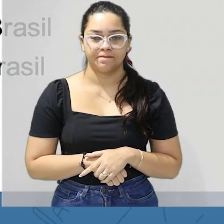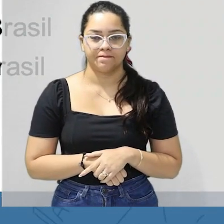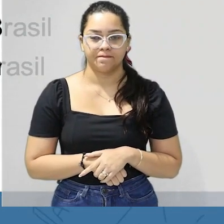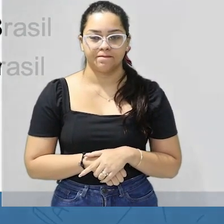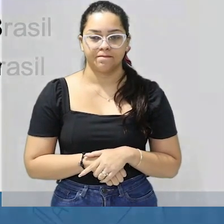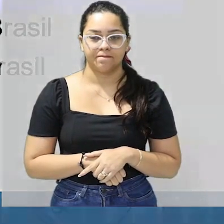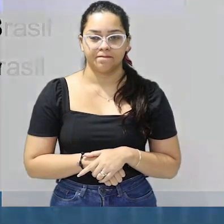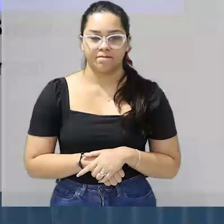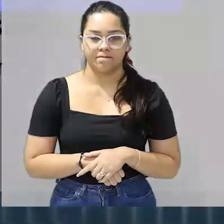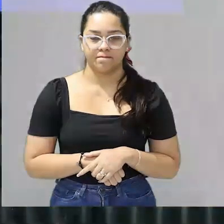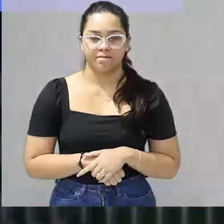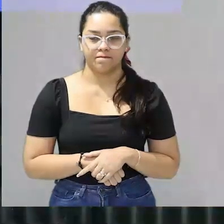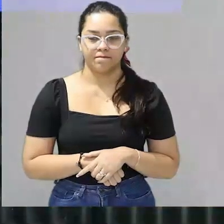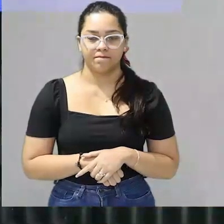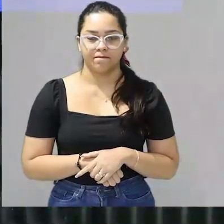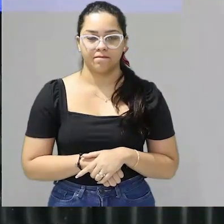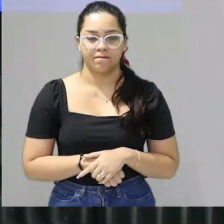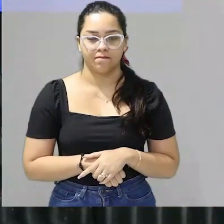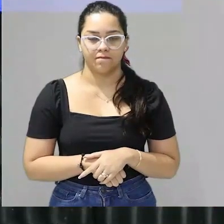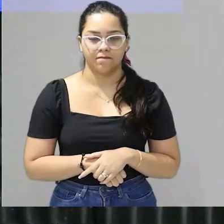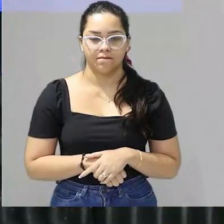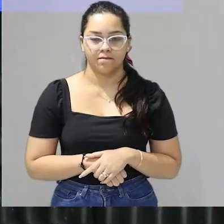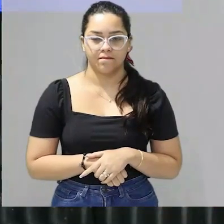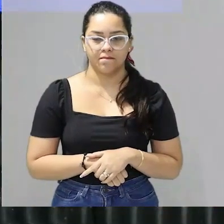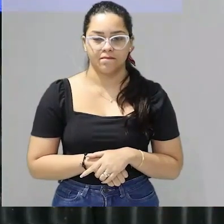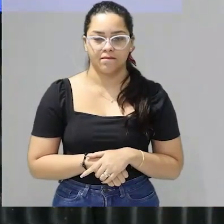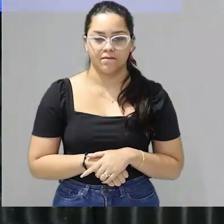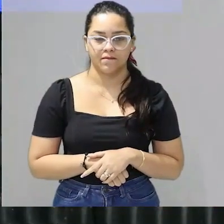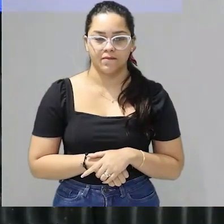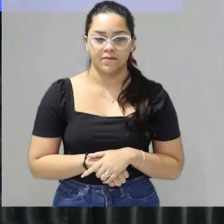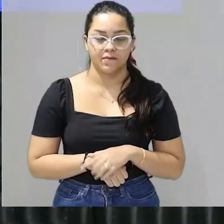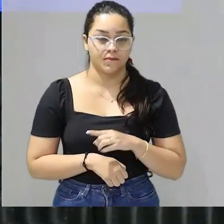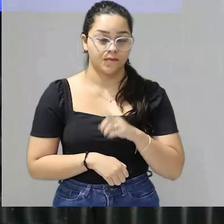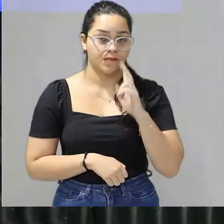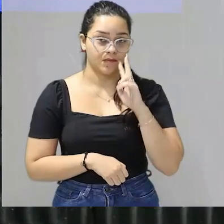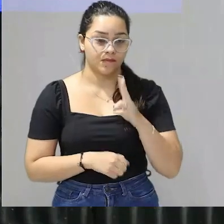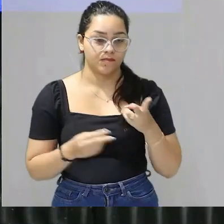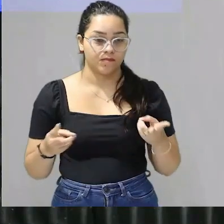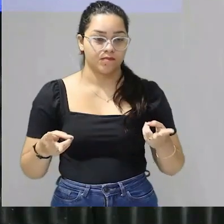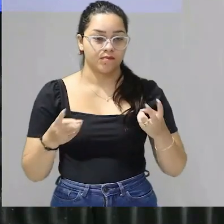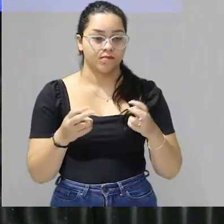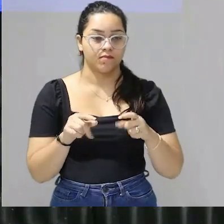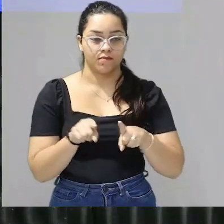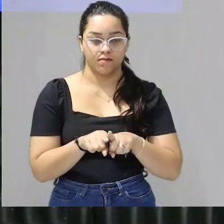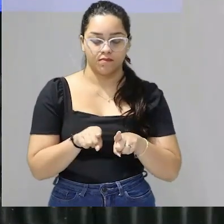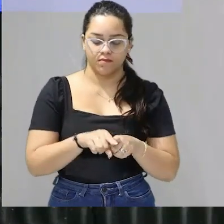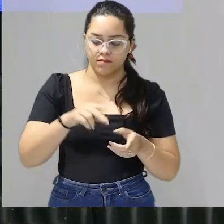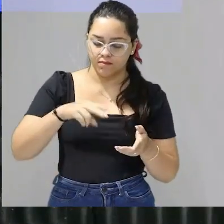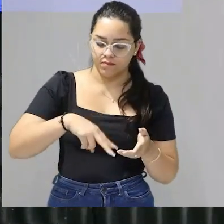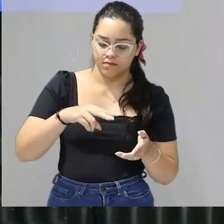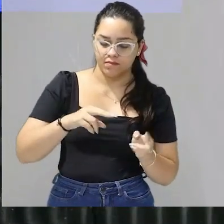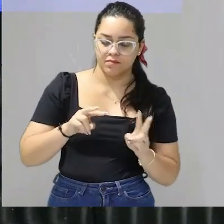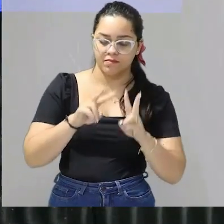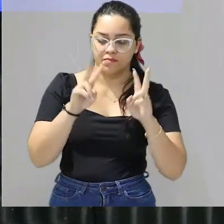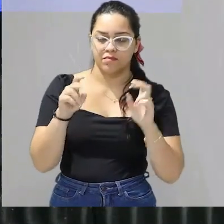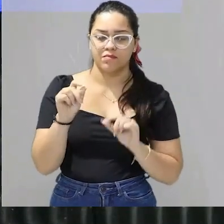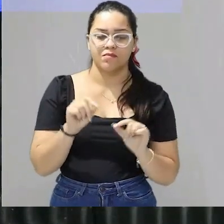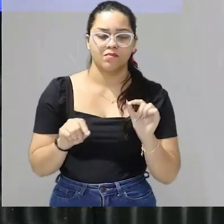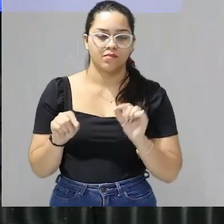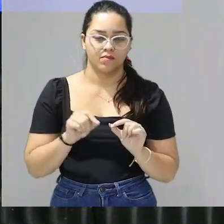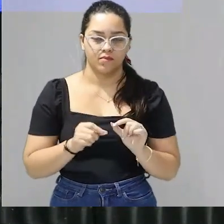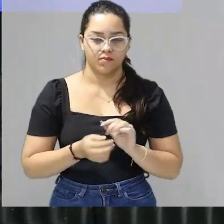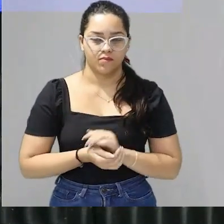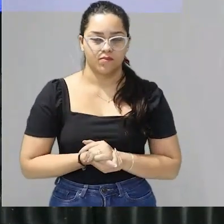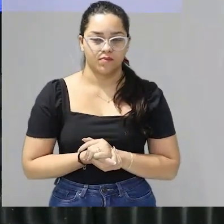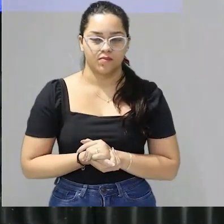acesso à cidadania no Brasil turma quando vocês se depararem com o tema quando vocês lerem o tema o que vocês vão fazer?